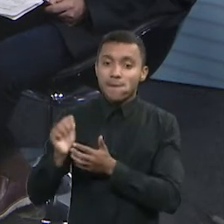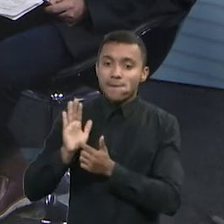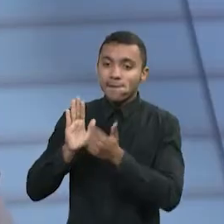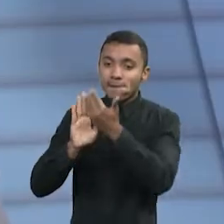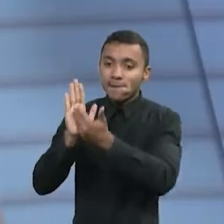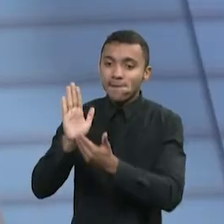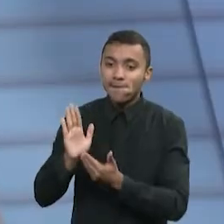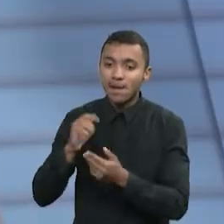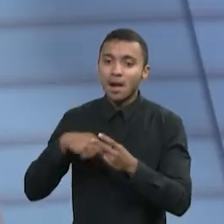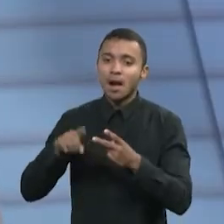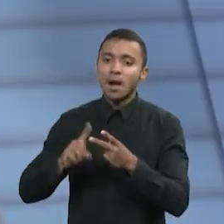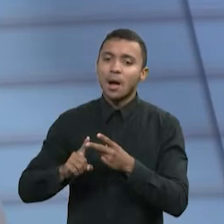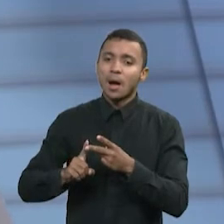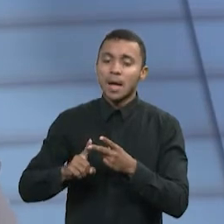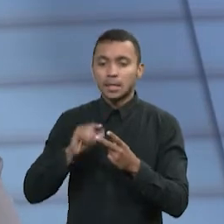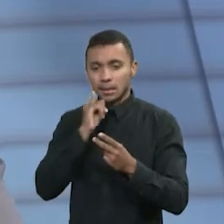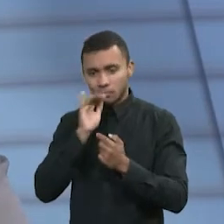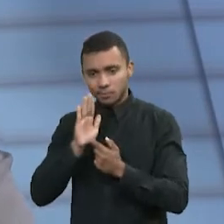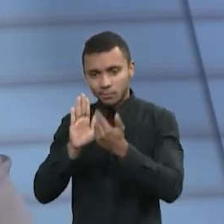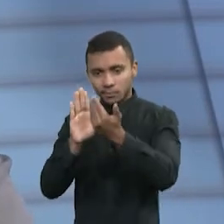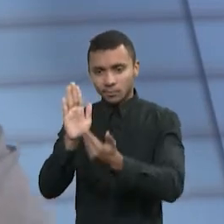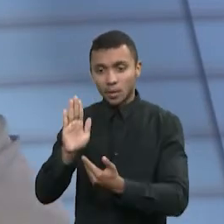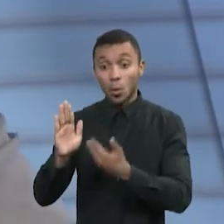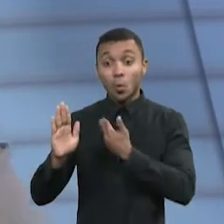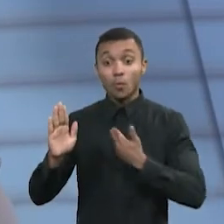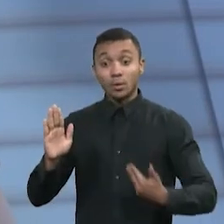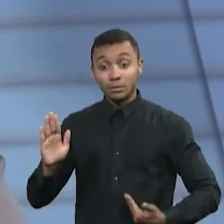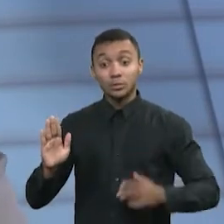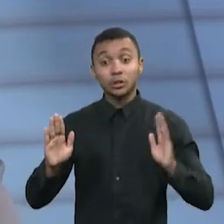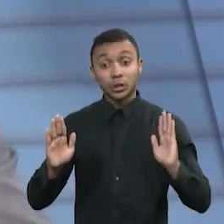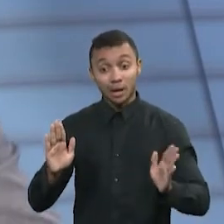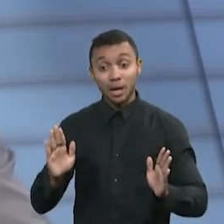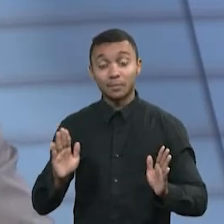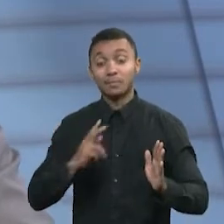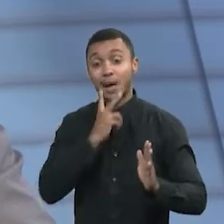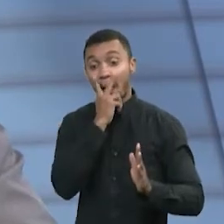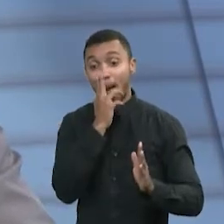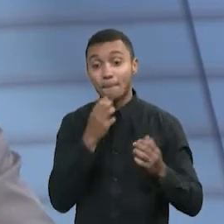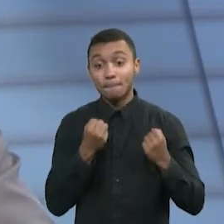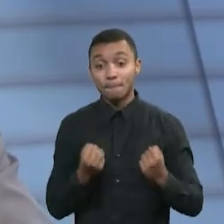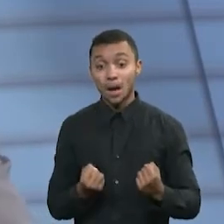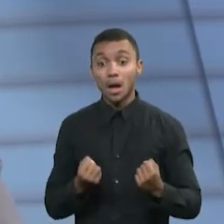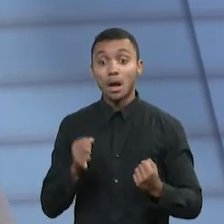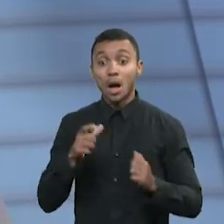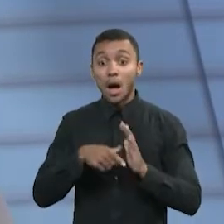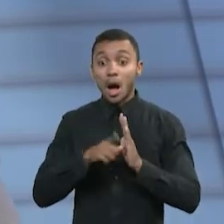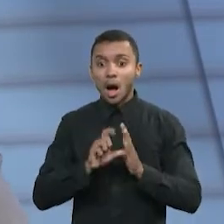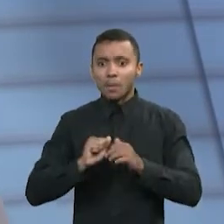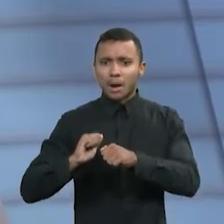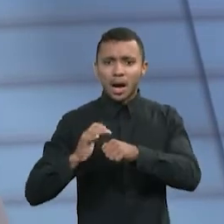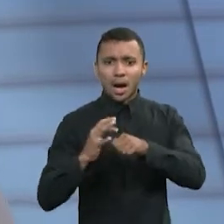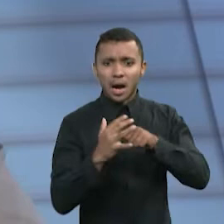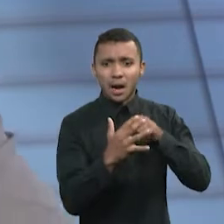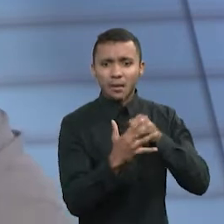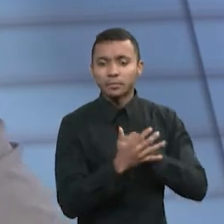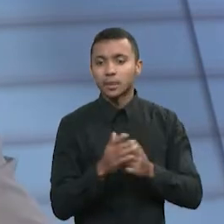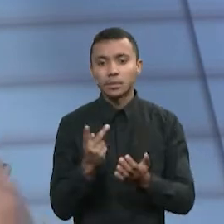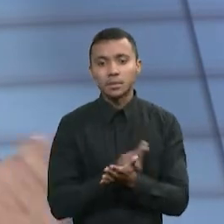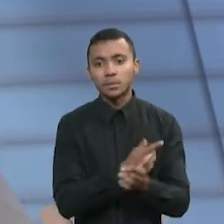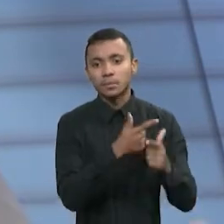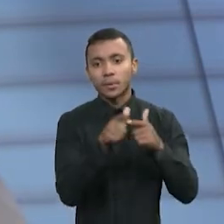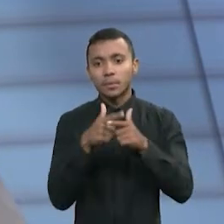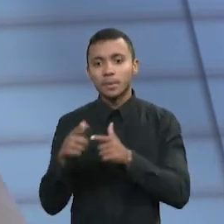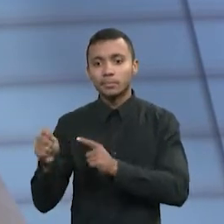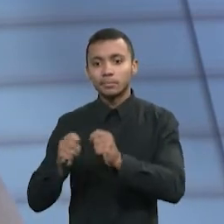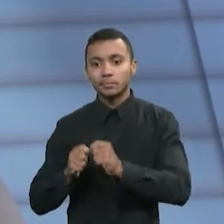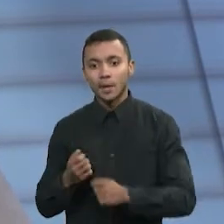acessórias são apresentadas para o governo, isso já pesa bastante. Com a pandemia, a gente teve vários problemas de gestão, a gente teve